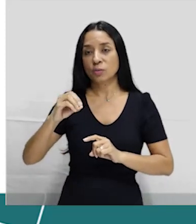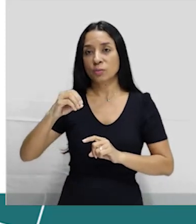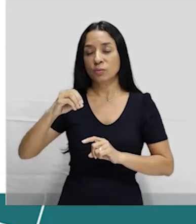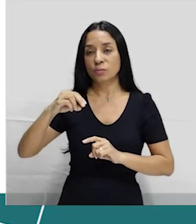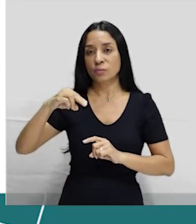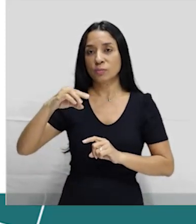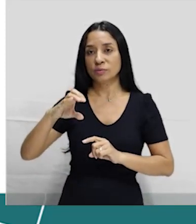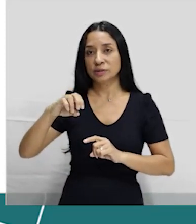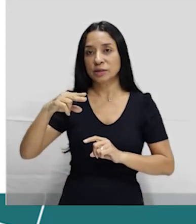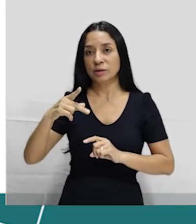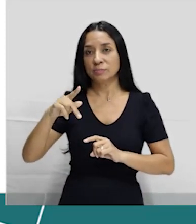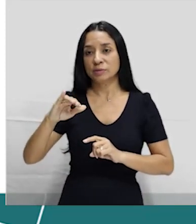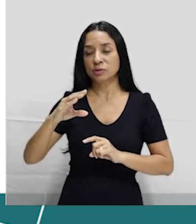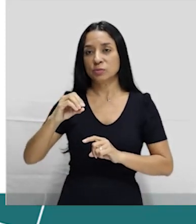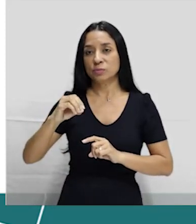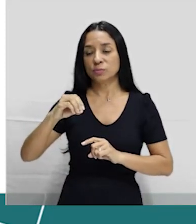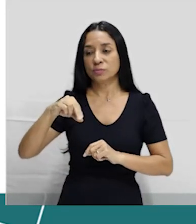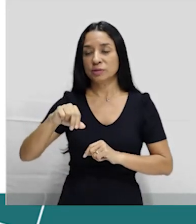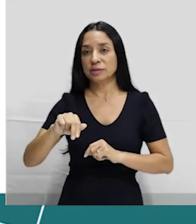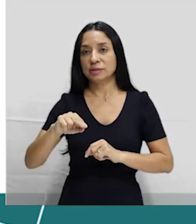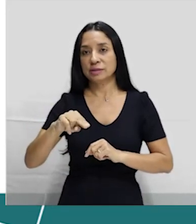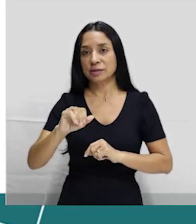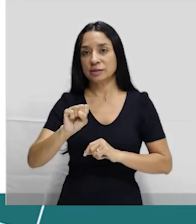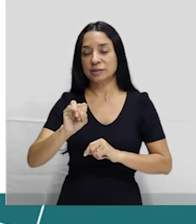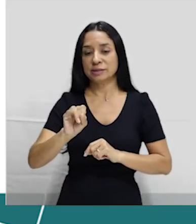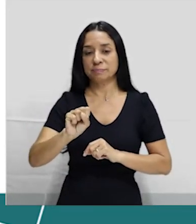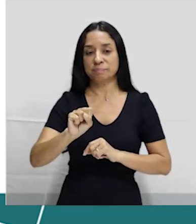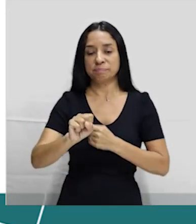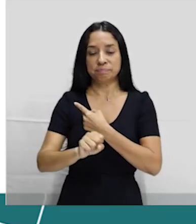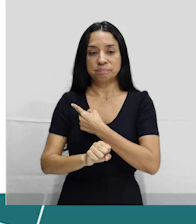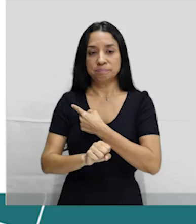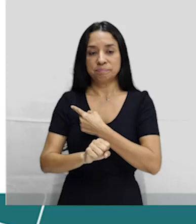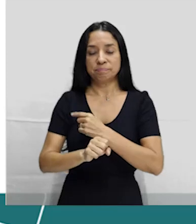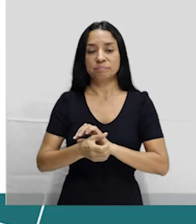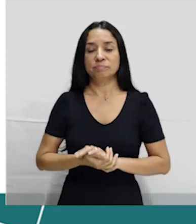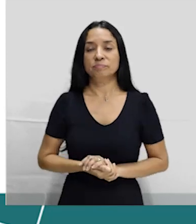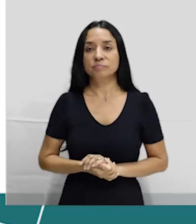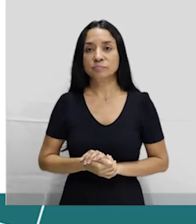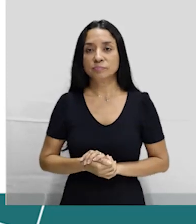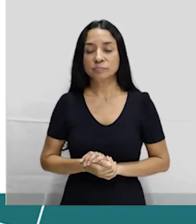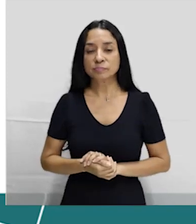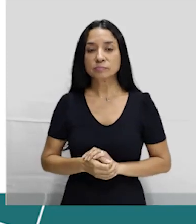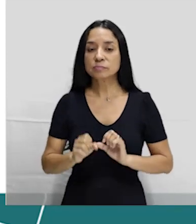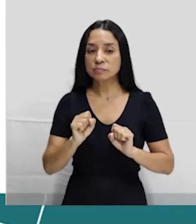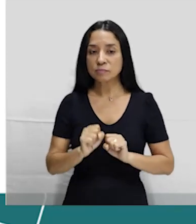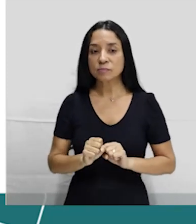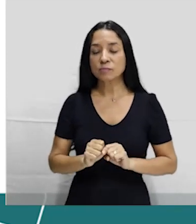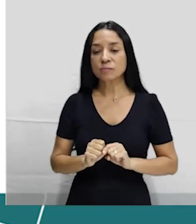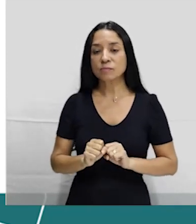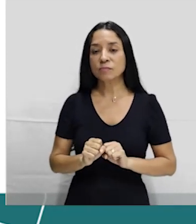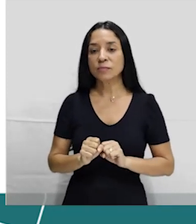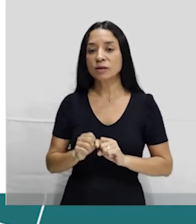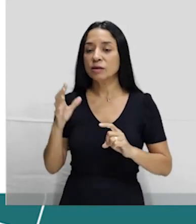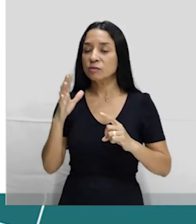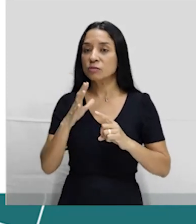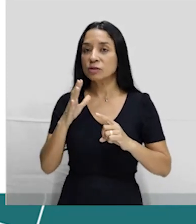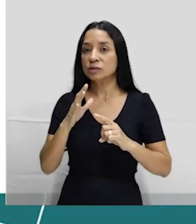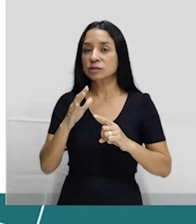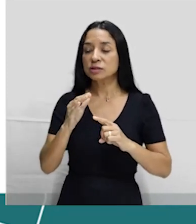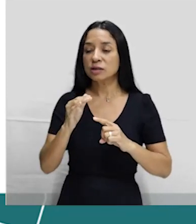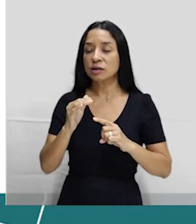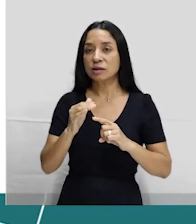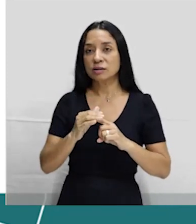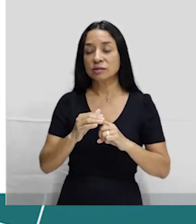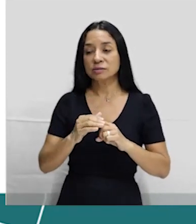pessoal? Esses métodos contraceptivos ou anticoncepcionais, eles podem atuar em diferentes etapas do